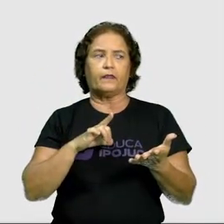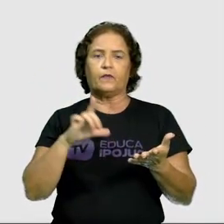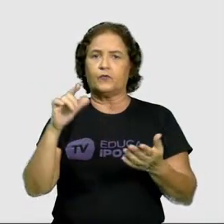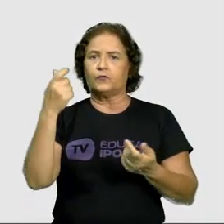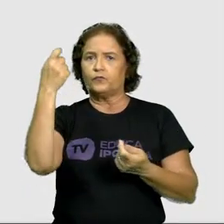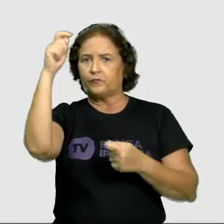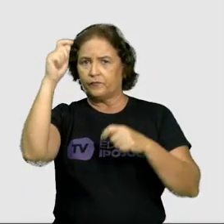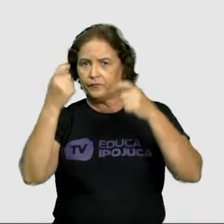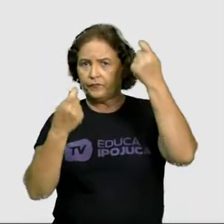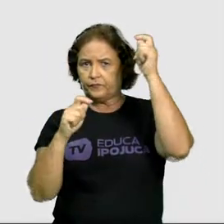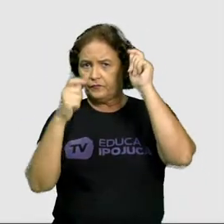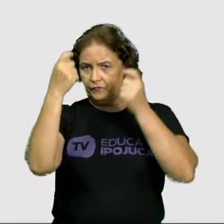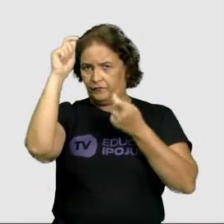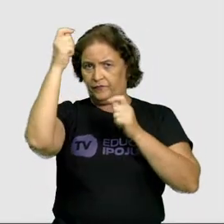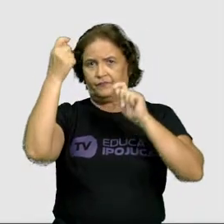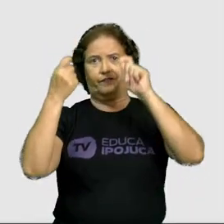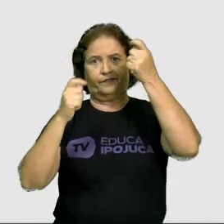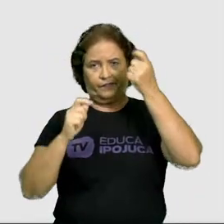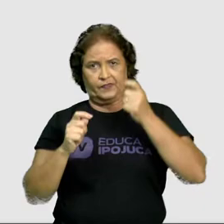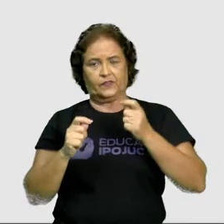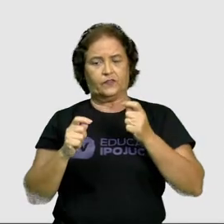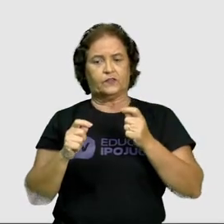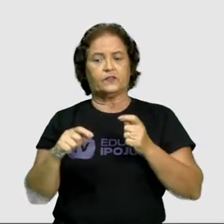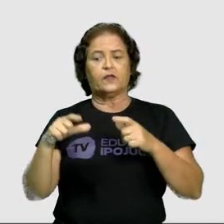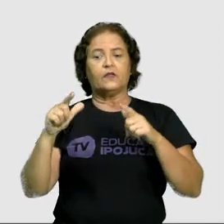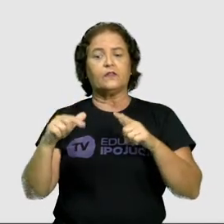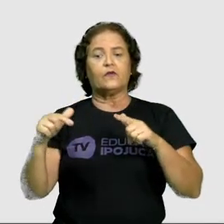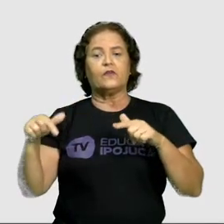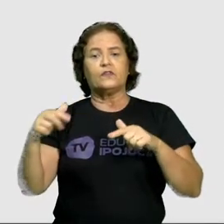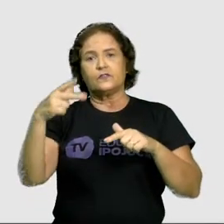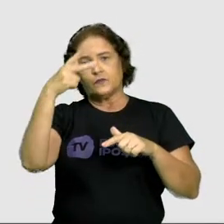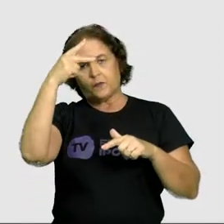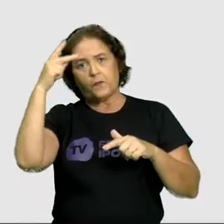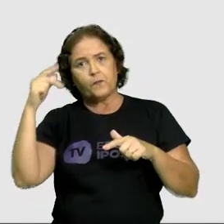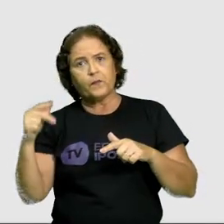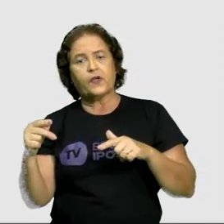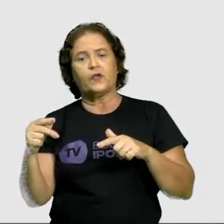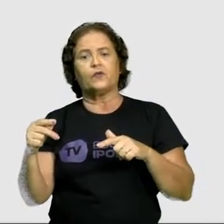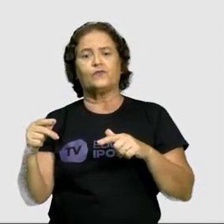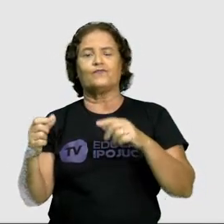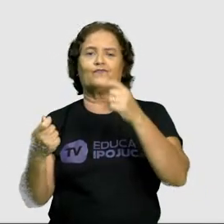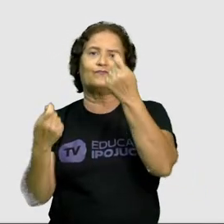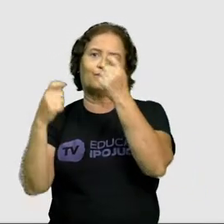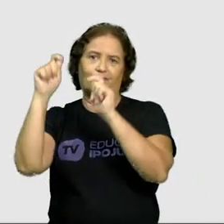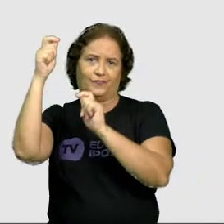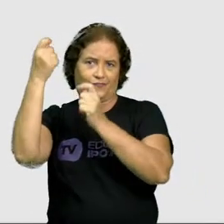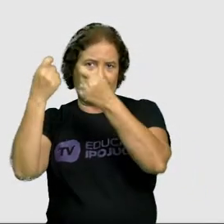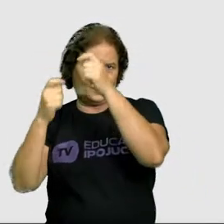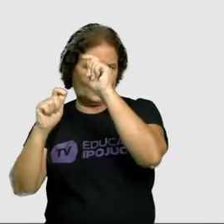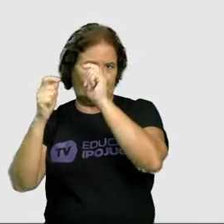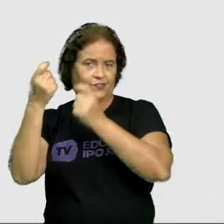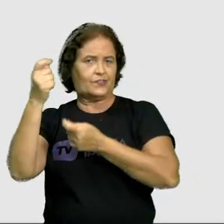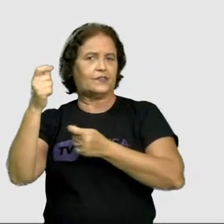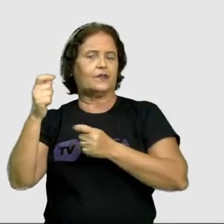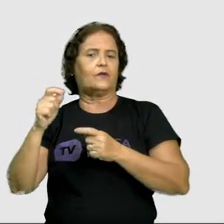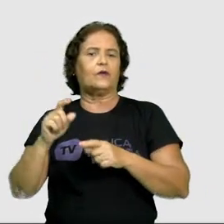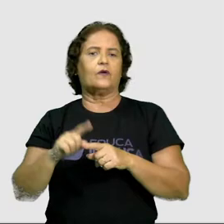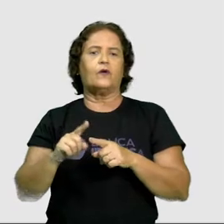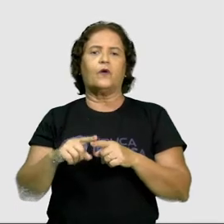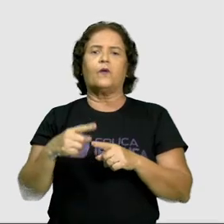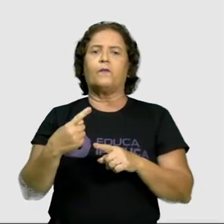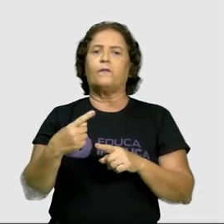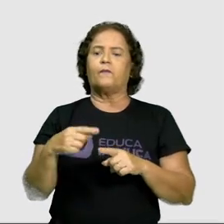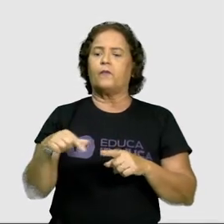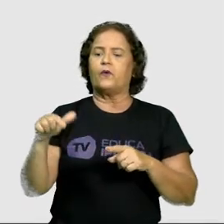indústria. Então, esse bairro aqui são bairros industriais, que são aqueles em que a maioria